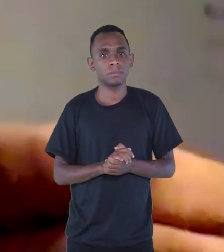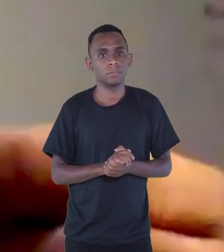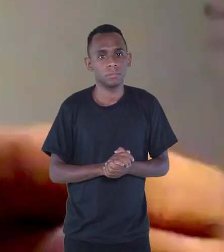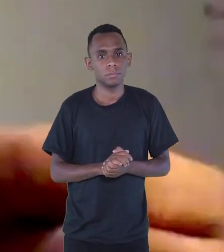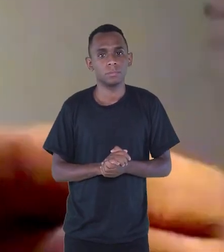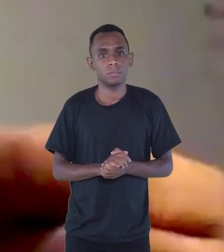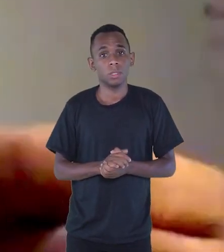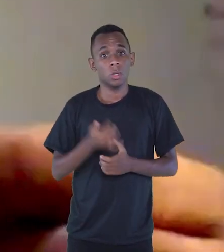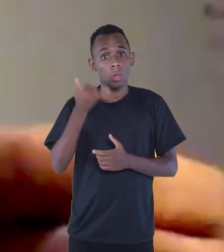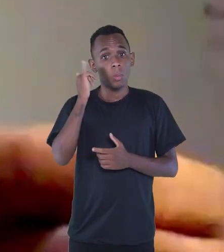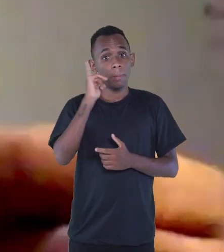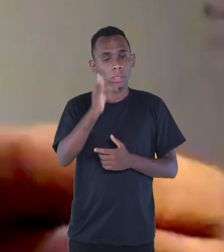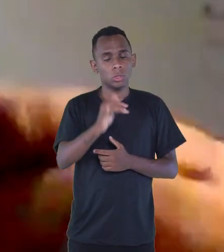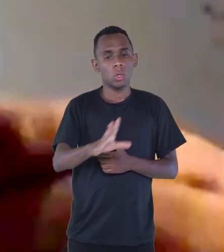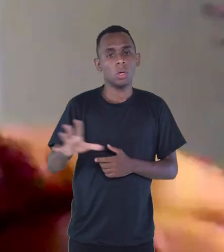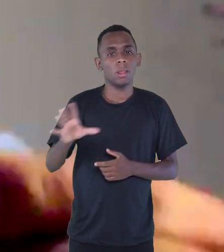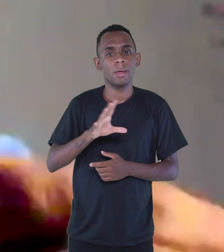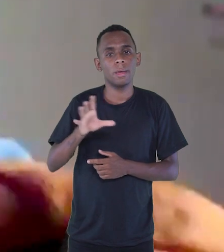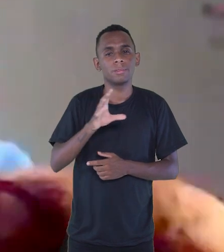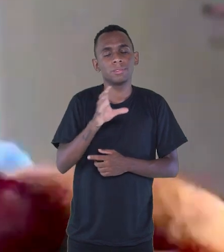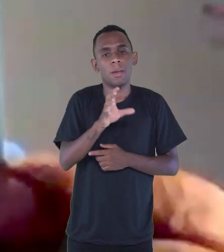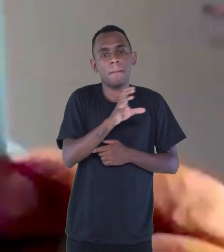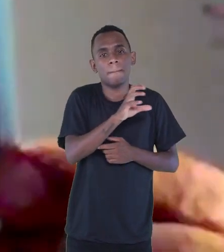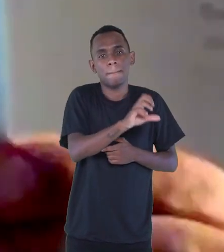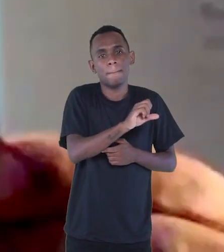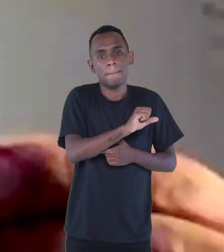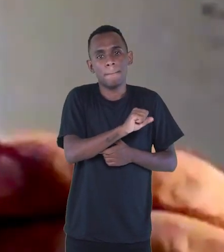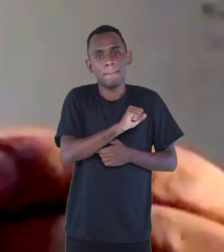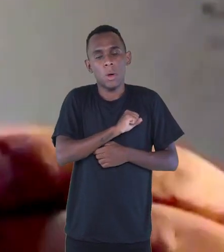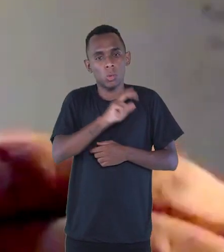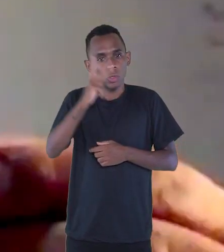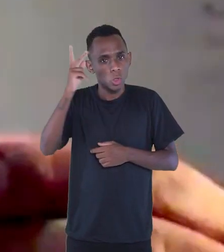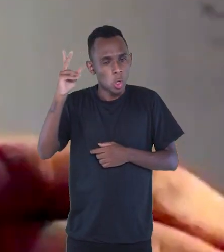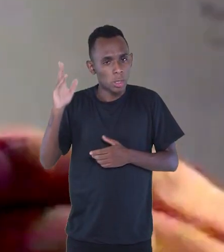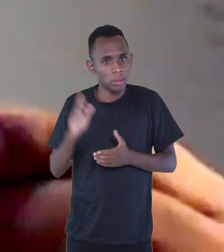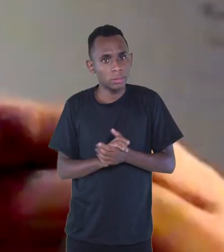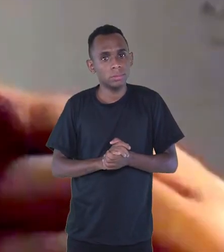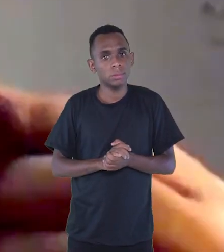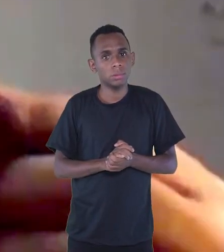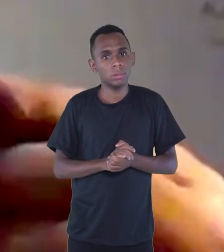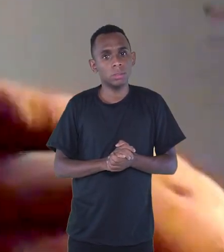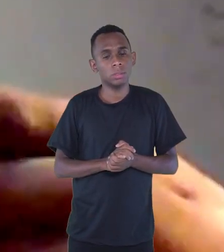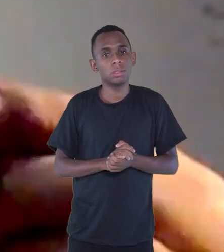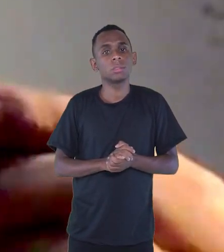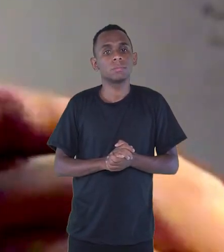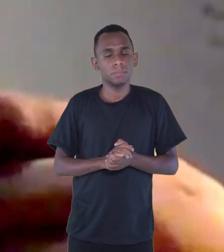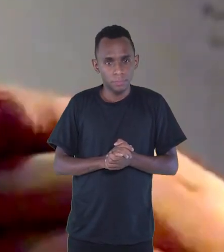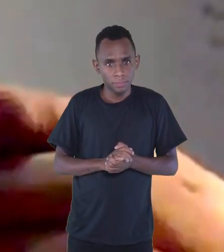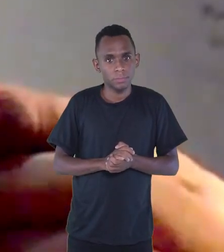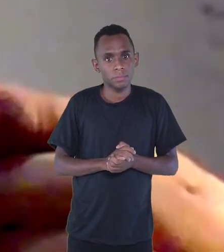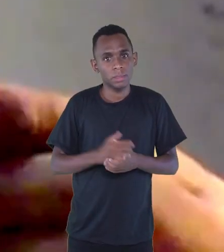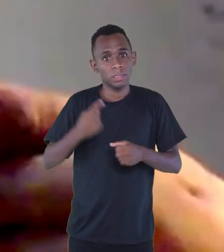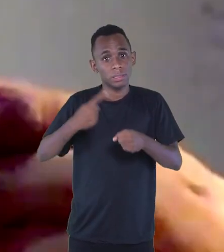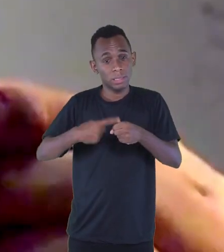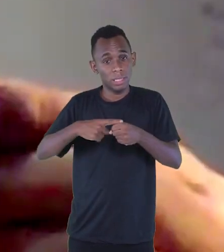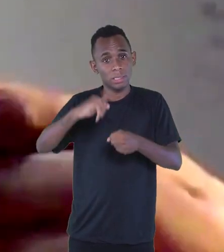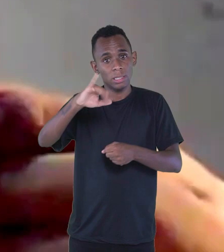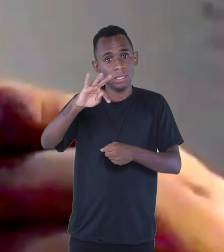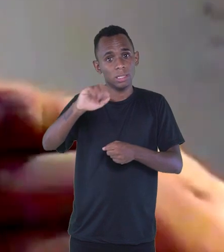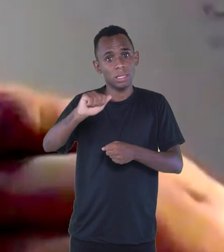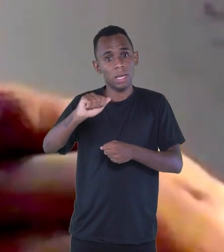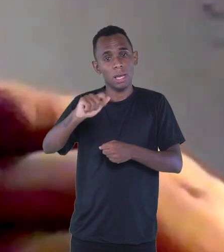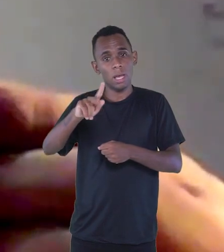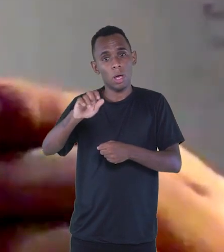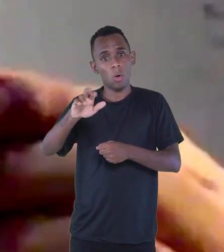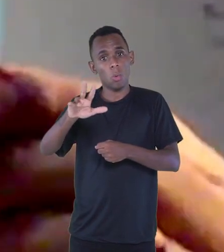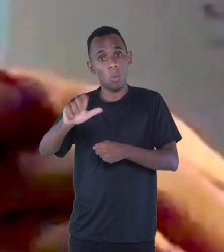história de amor. Isso aqui é um casal da cidade de Itaguara, eu fui pai dos filhos, eu fui aluno